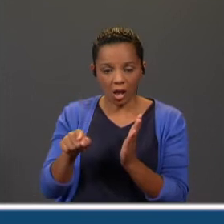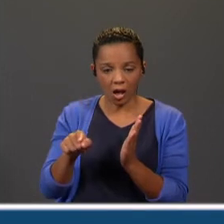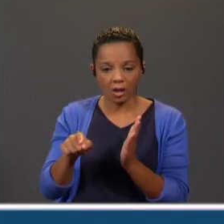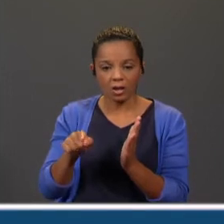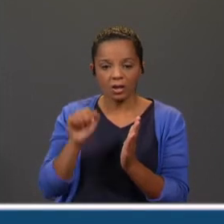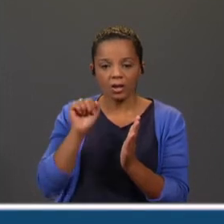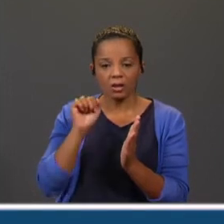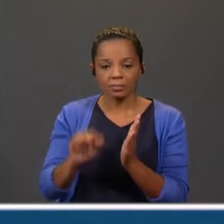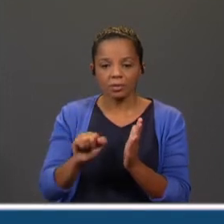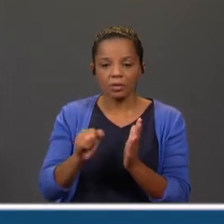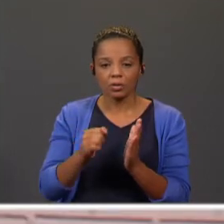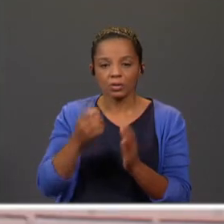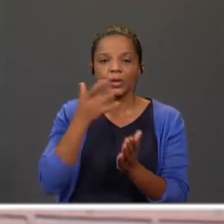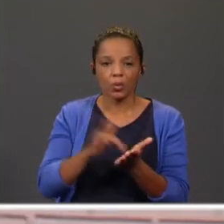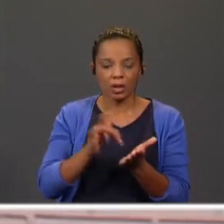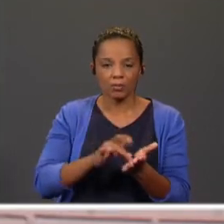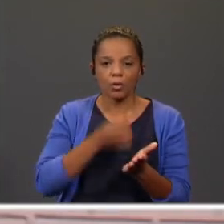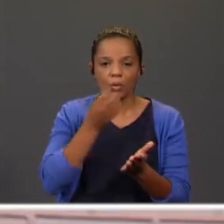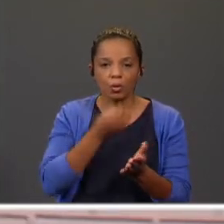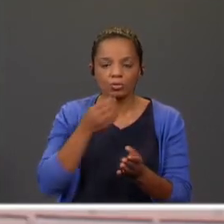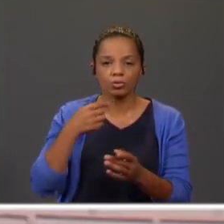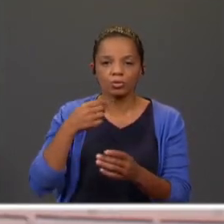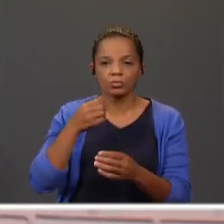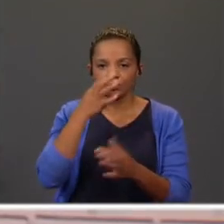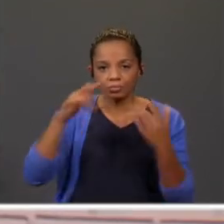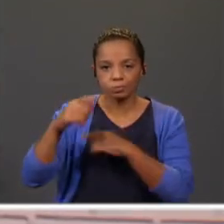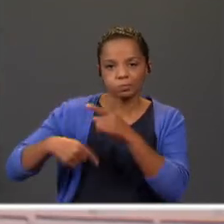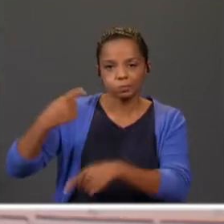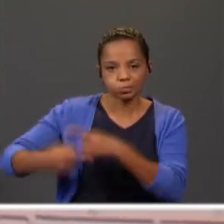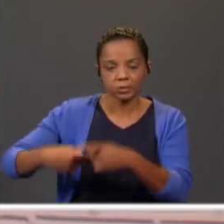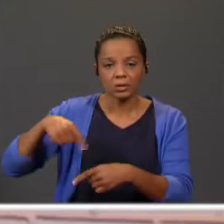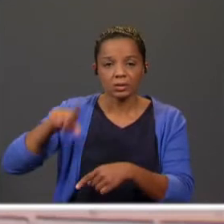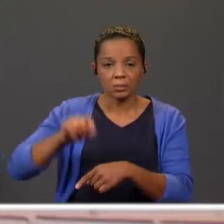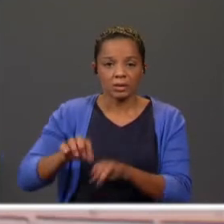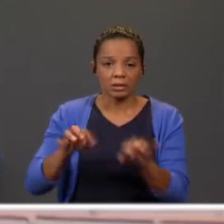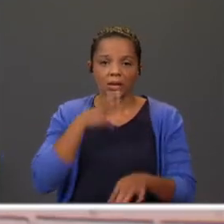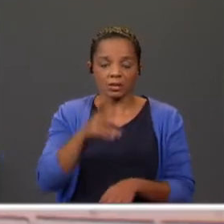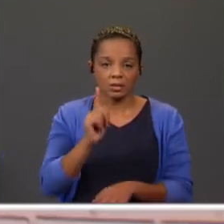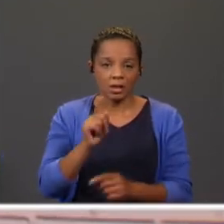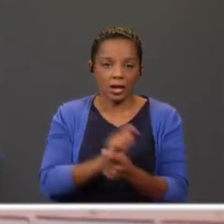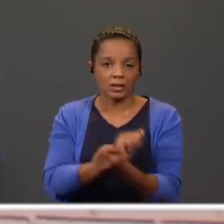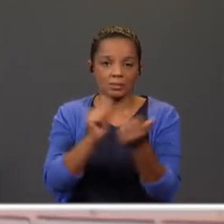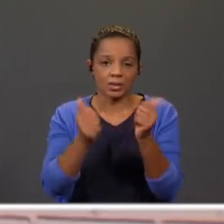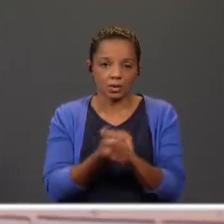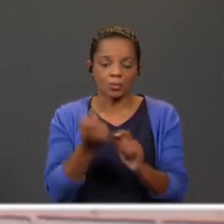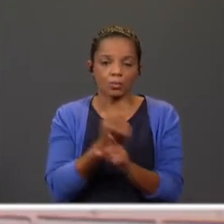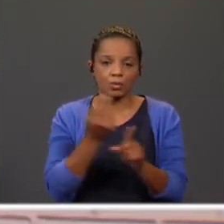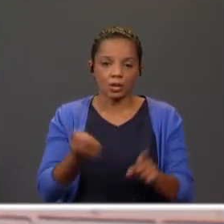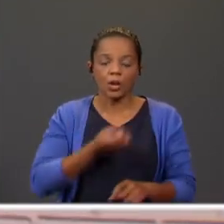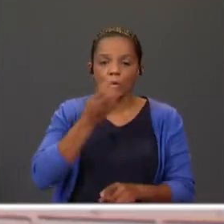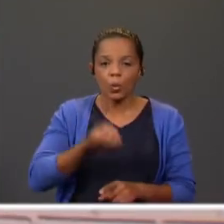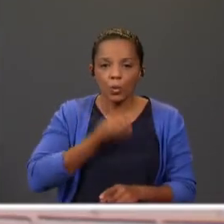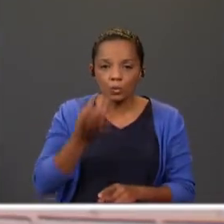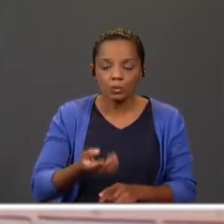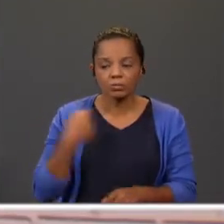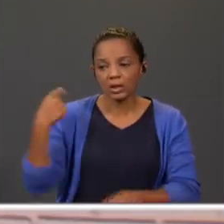Quixote. Mas, tal como vos fiz referência, depois há muitas adaptações, porque é um conto tradicional e que normalmente